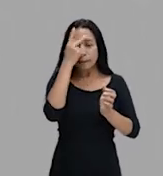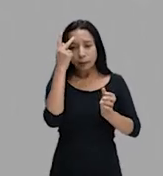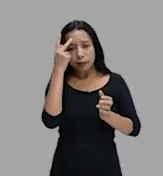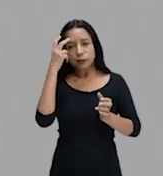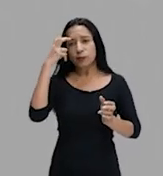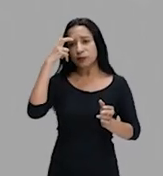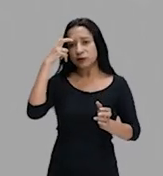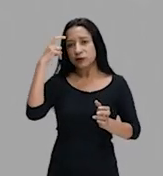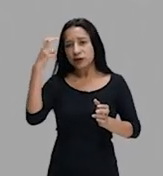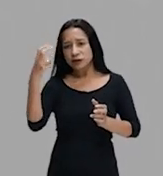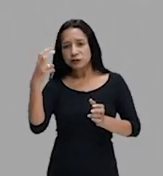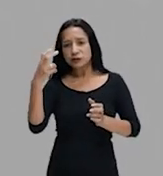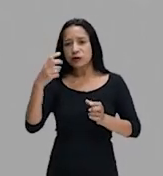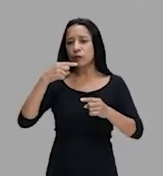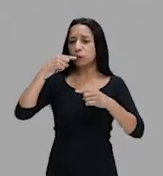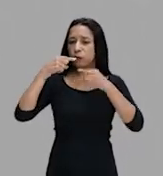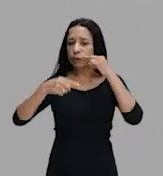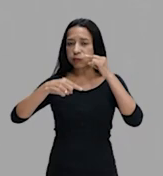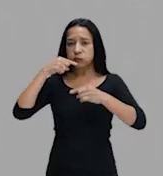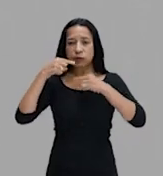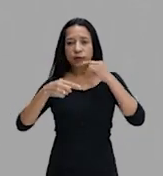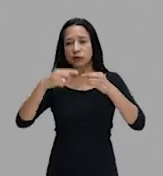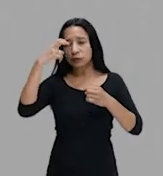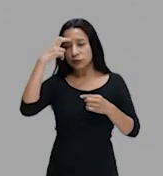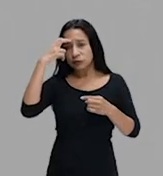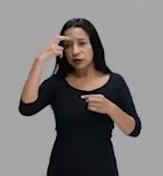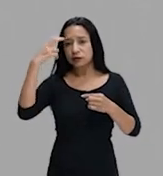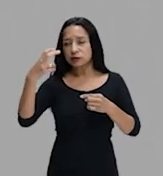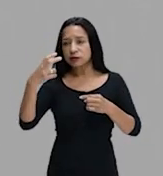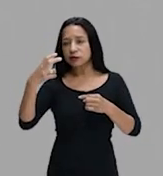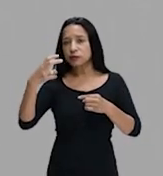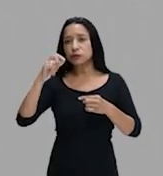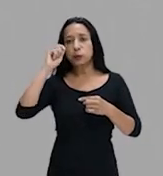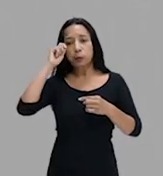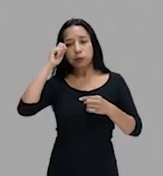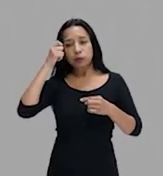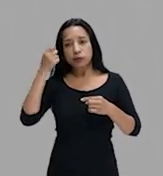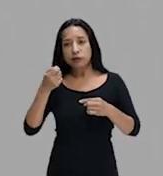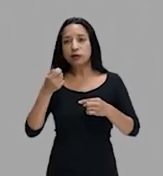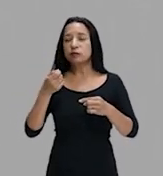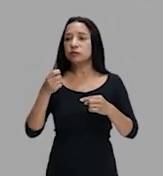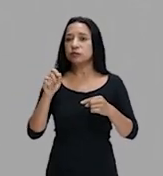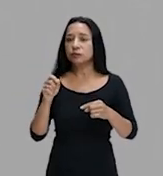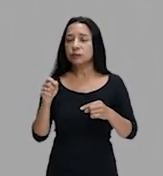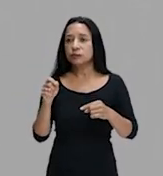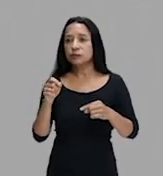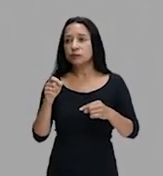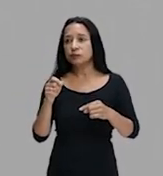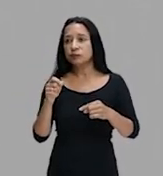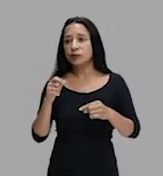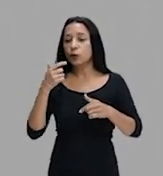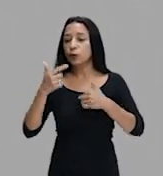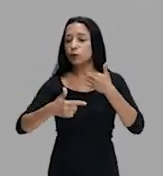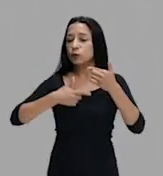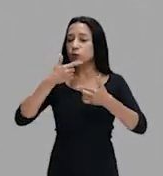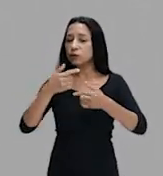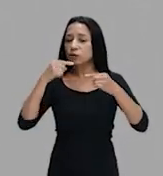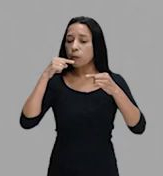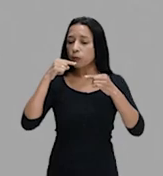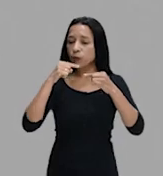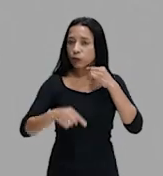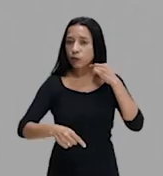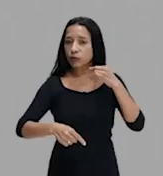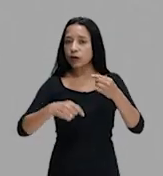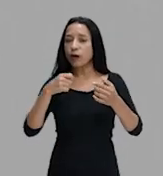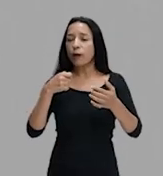movimentos negros intelectuais, negros e negras, lutando contra o preconceito